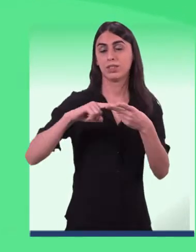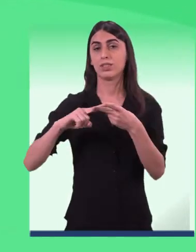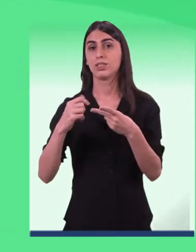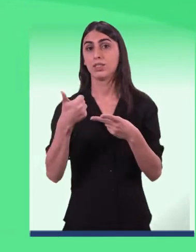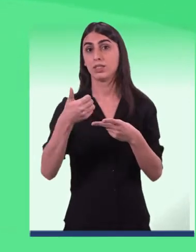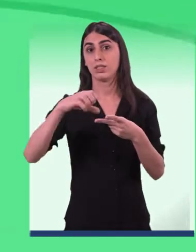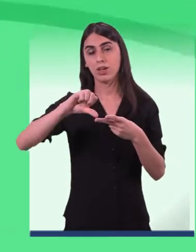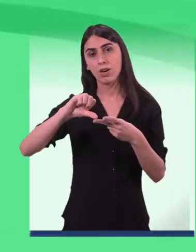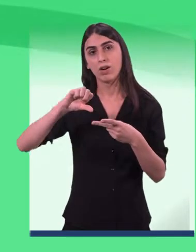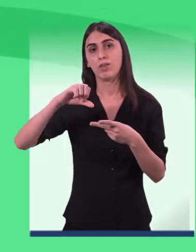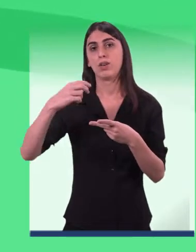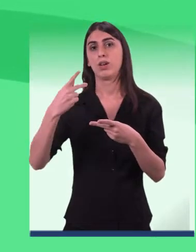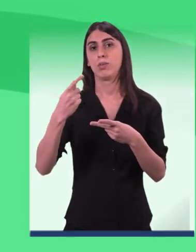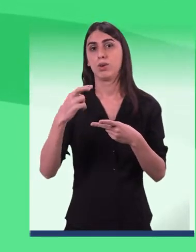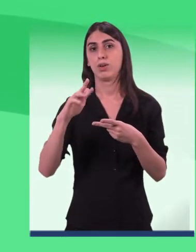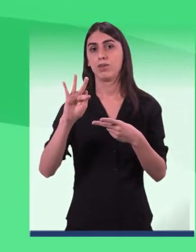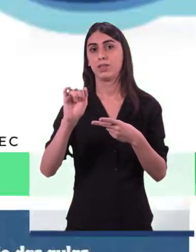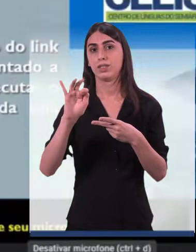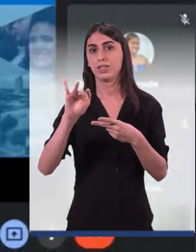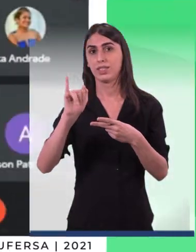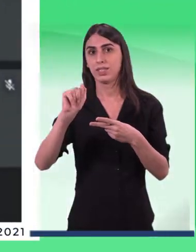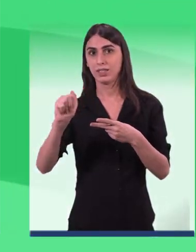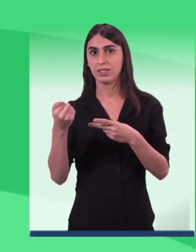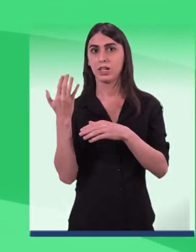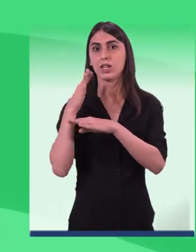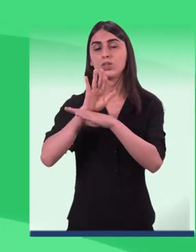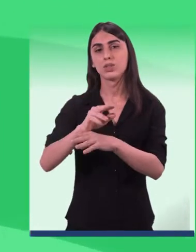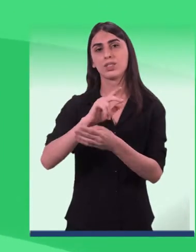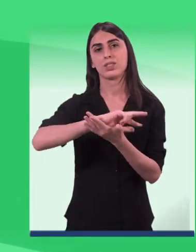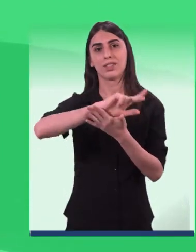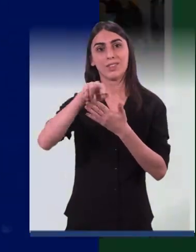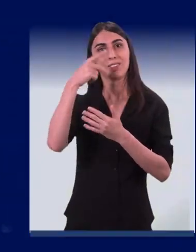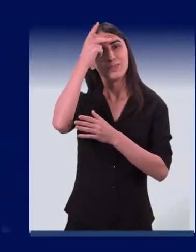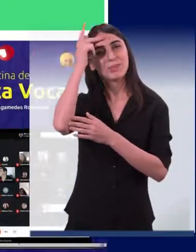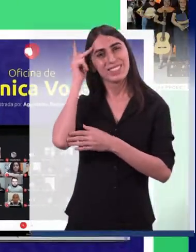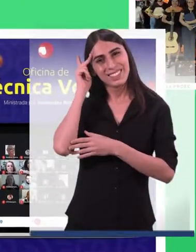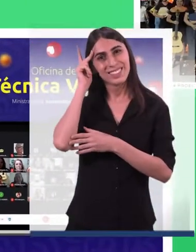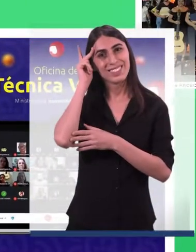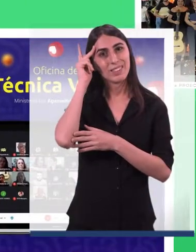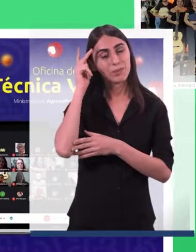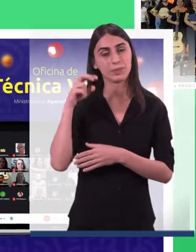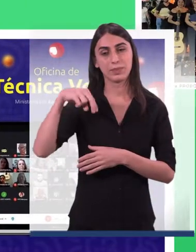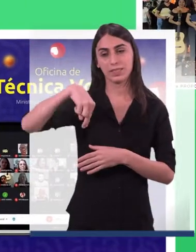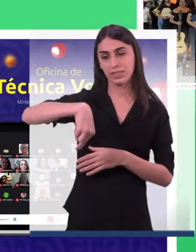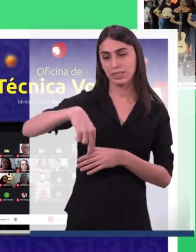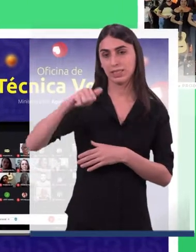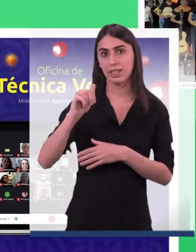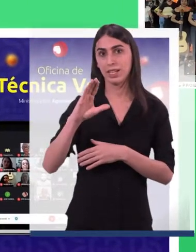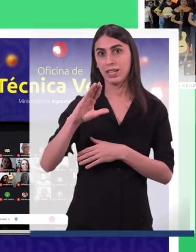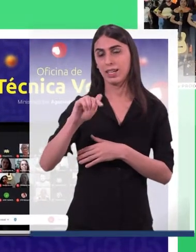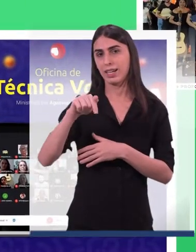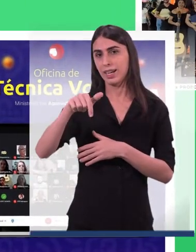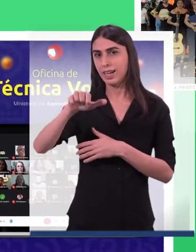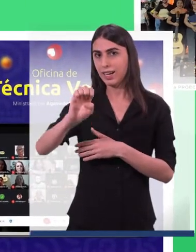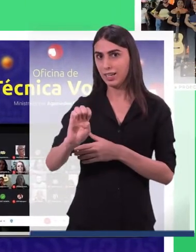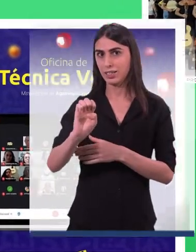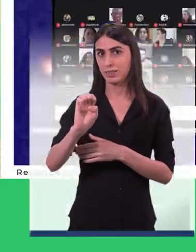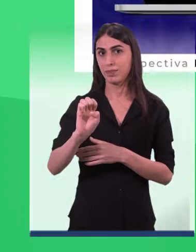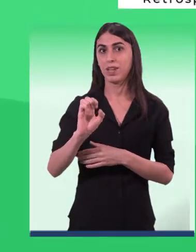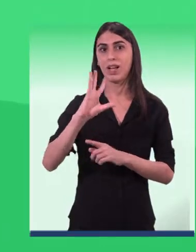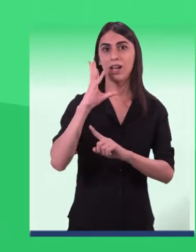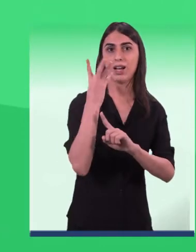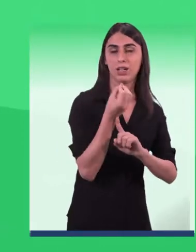19 exames de proficiência, beneficiando diversas pessoas. A IUNAC, o Núcleo de Arte e Cultura,